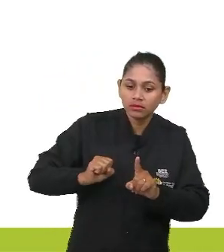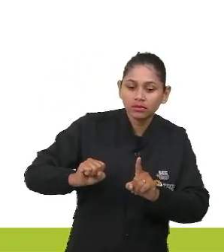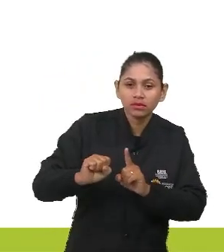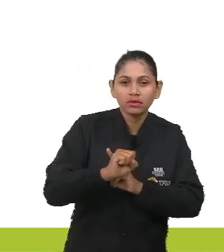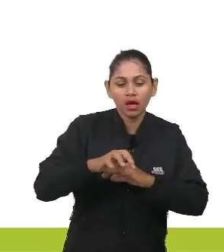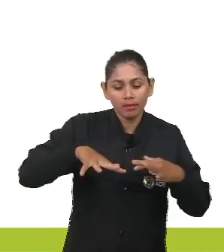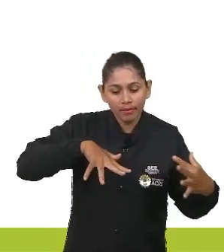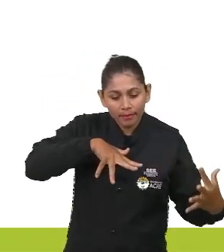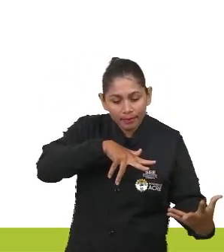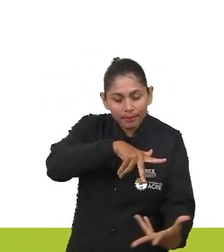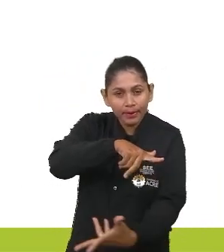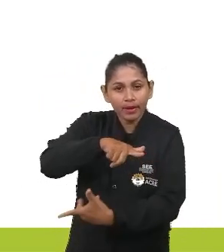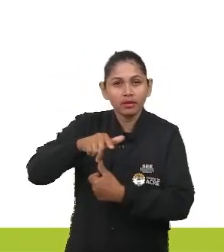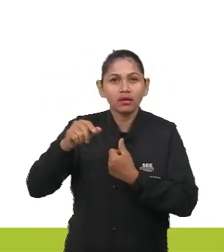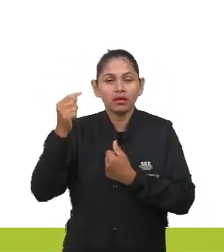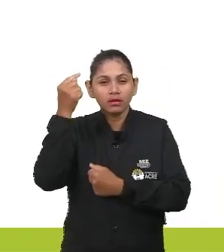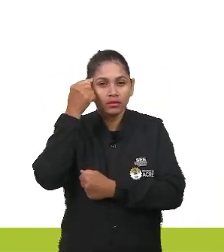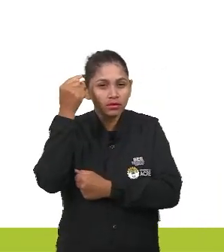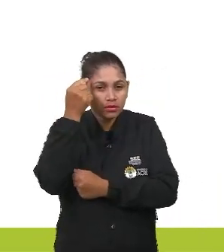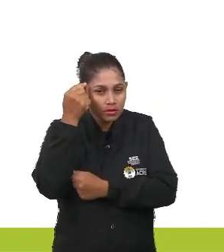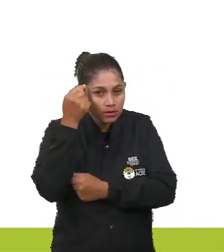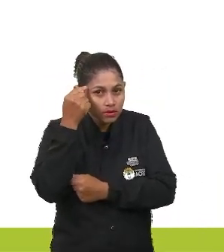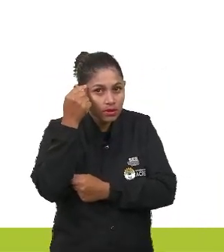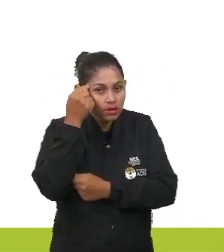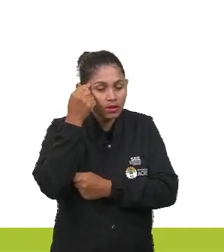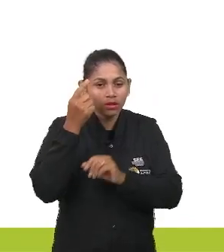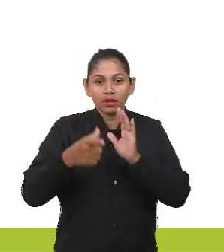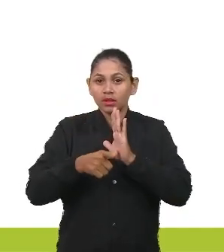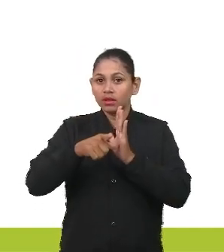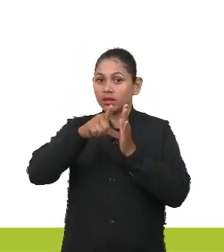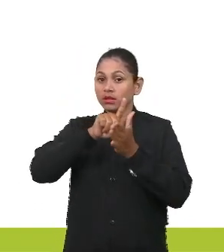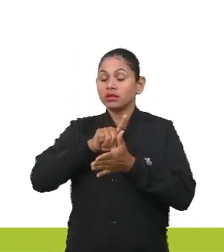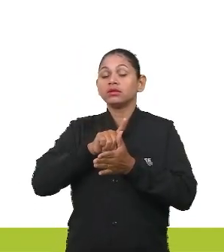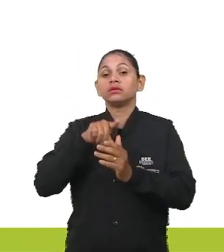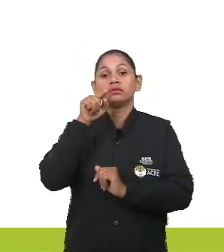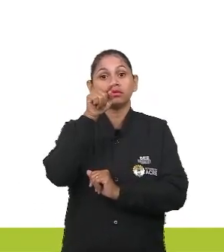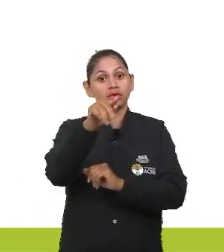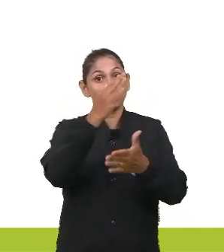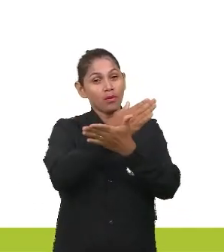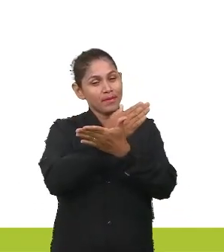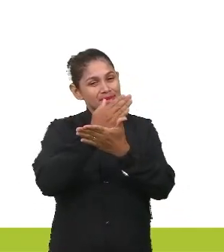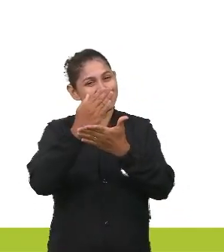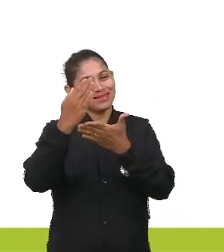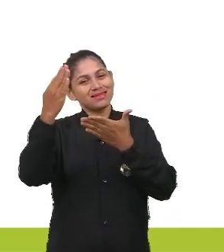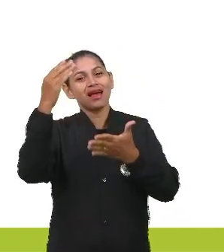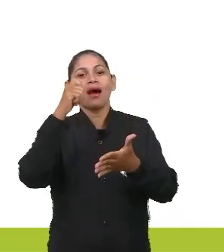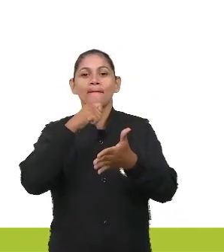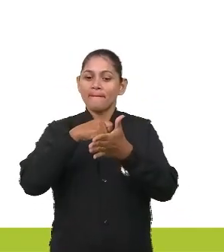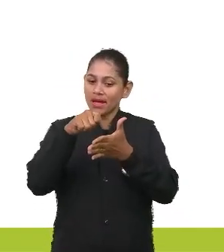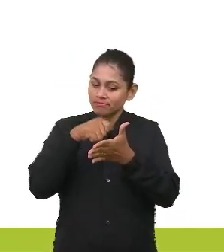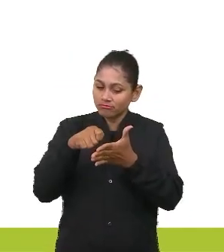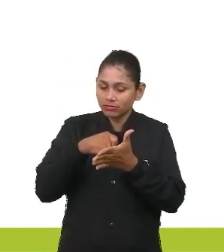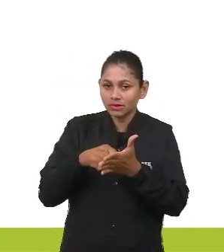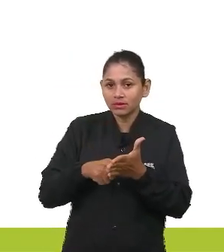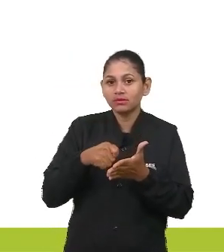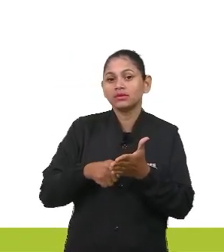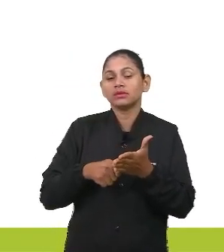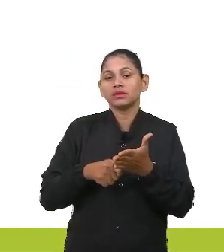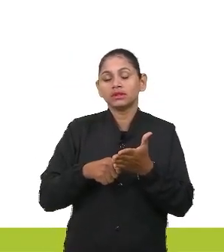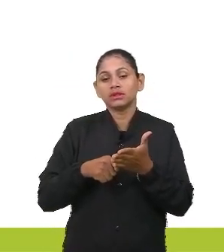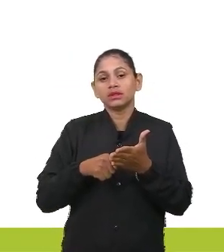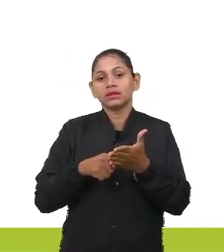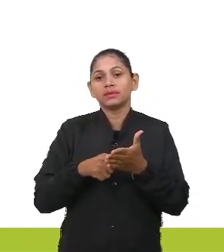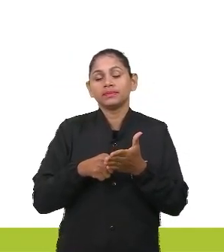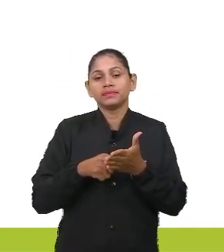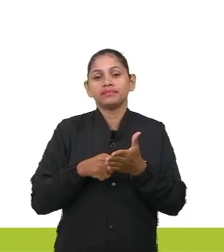desse banco de ideias. Antes de você começar a escrever, escrever a sua redação propriamente